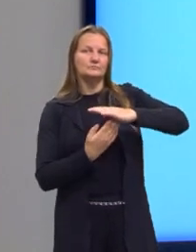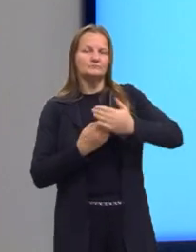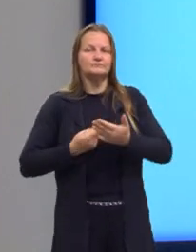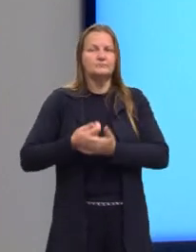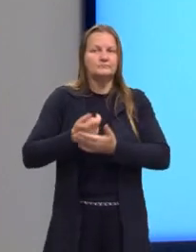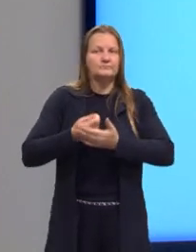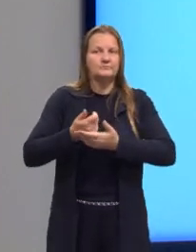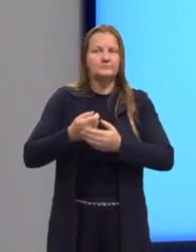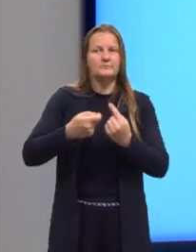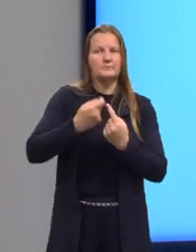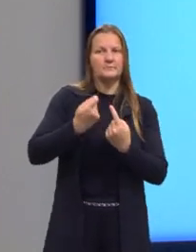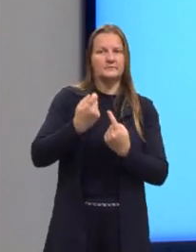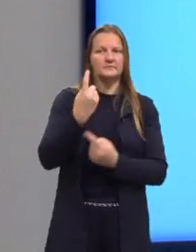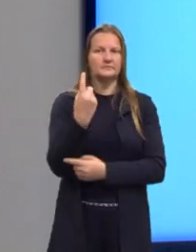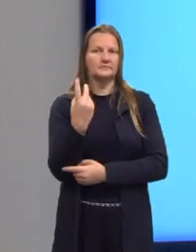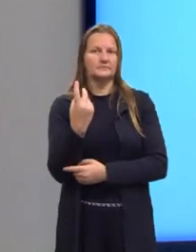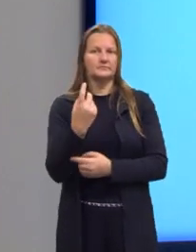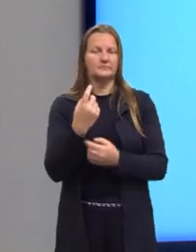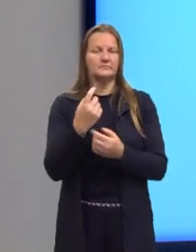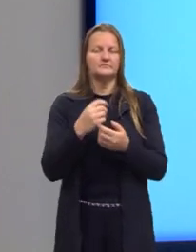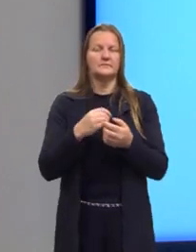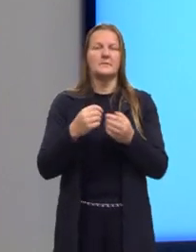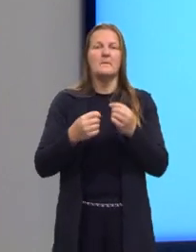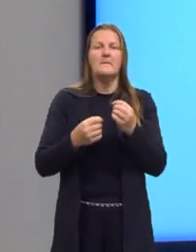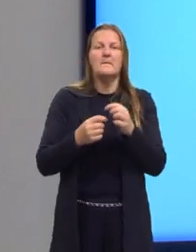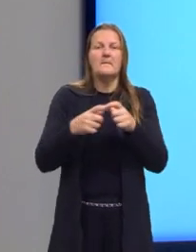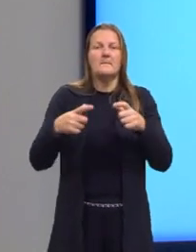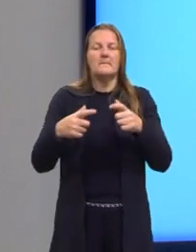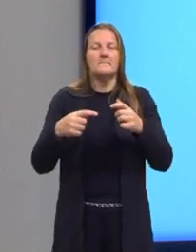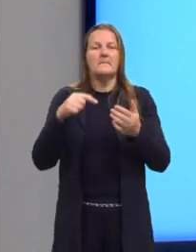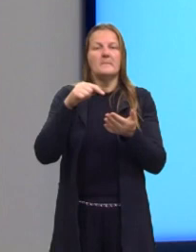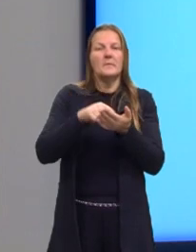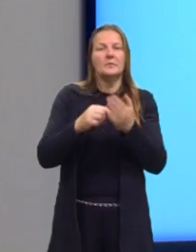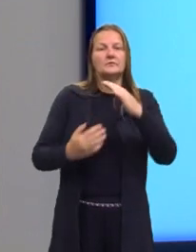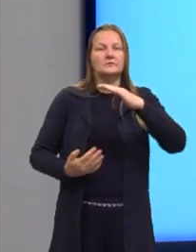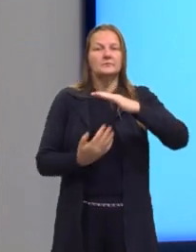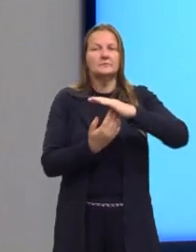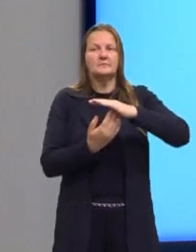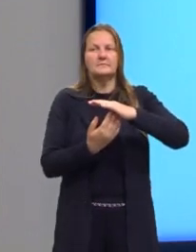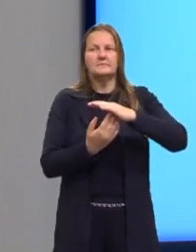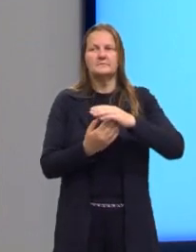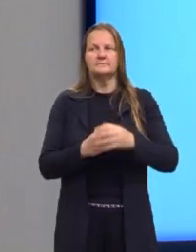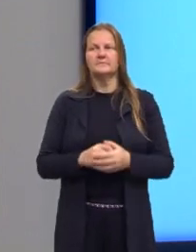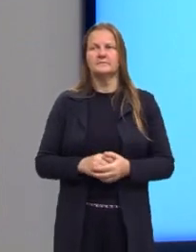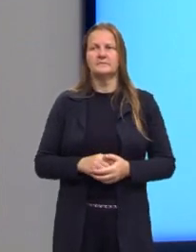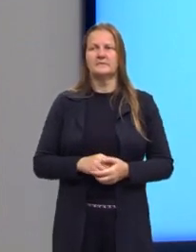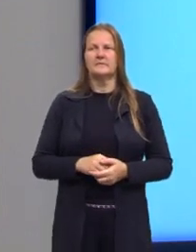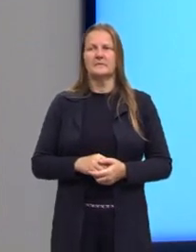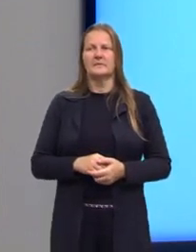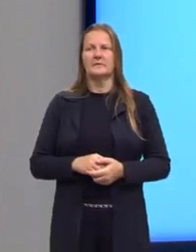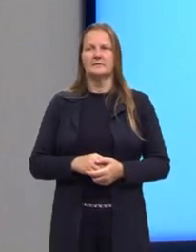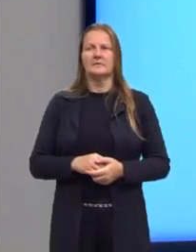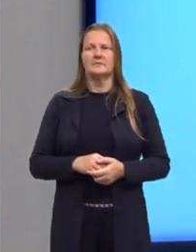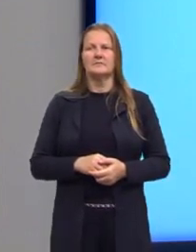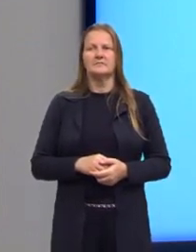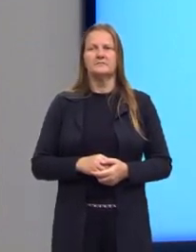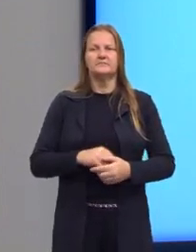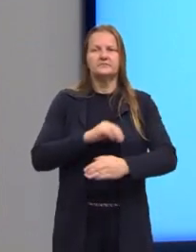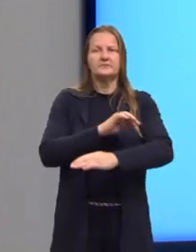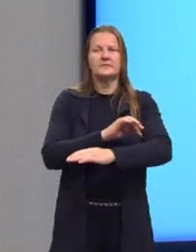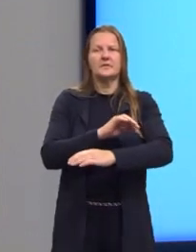gráfico. Maior gasto mensal, ponto de máximo. O que nós precisamos associar? A